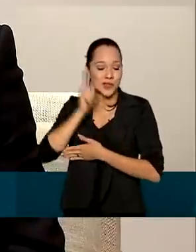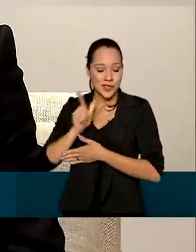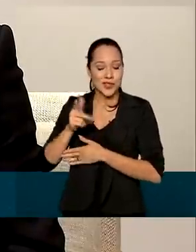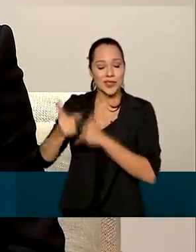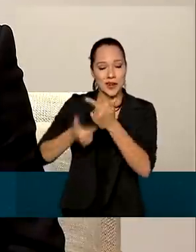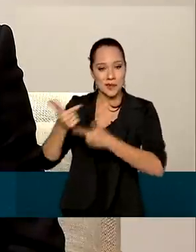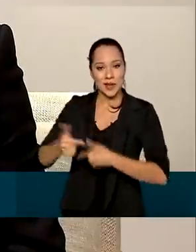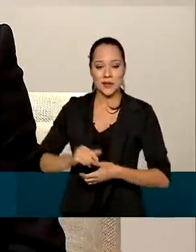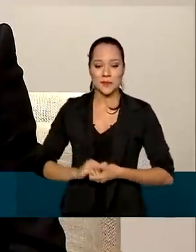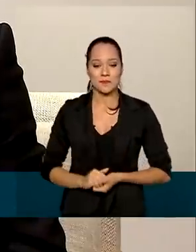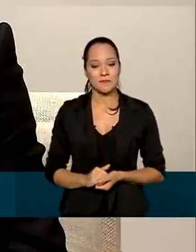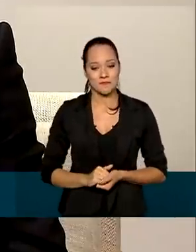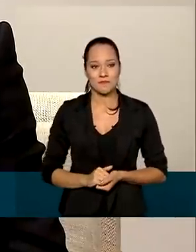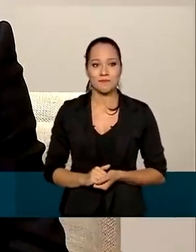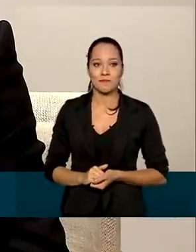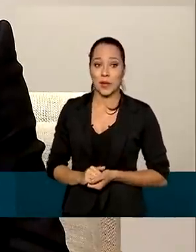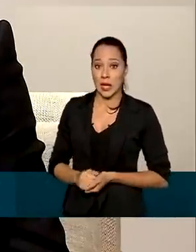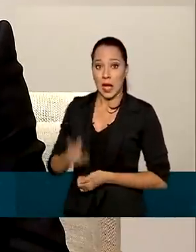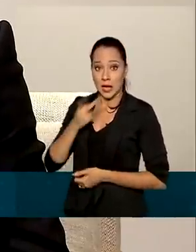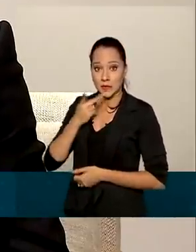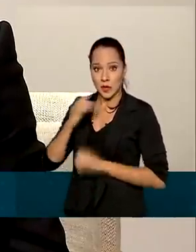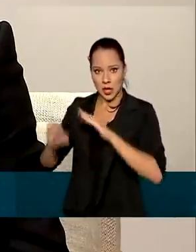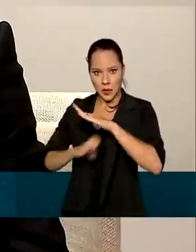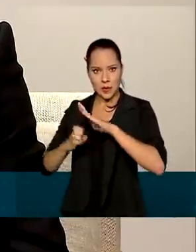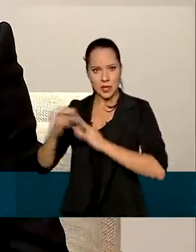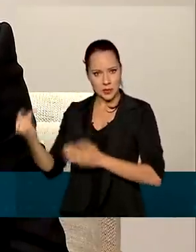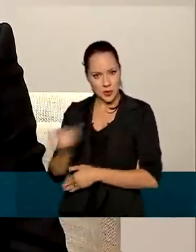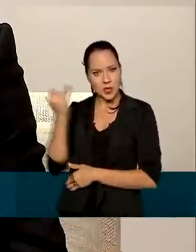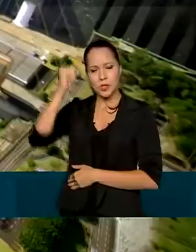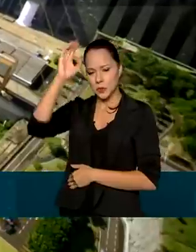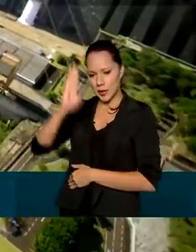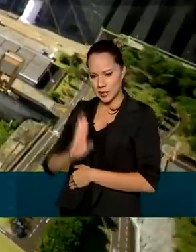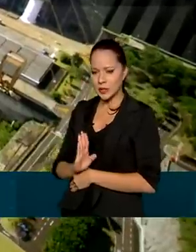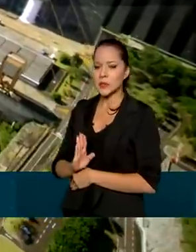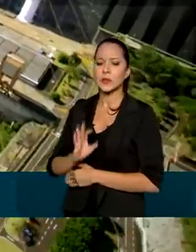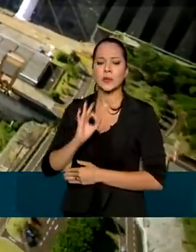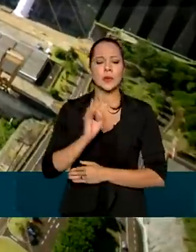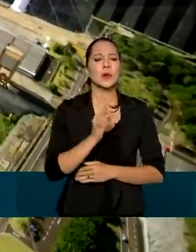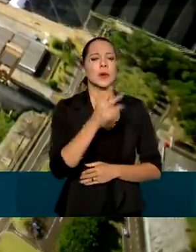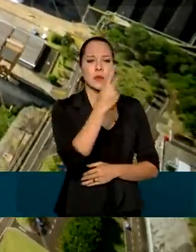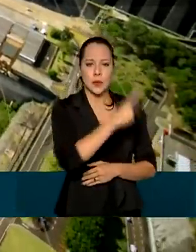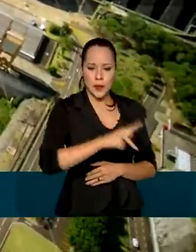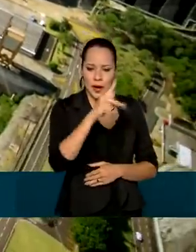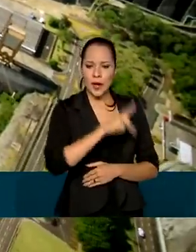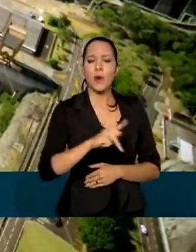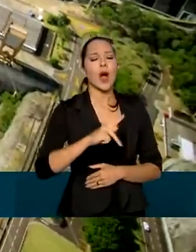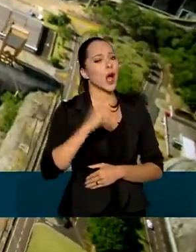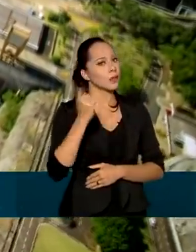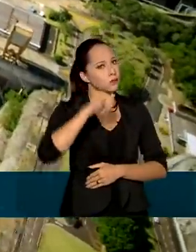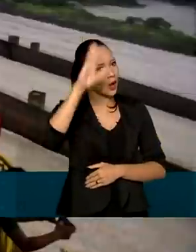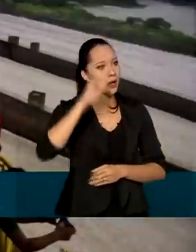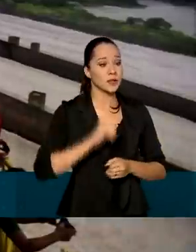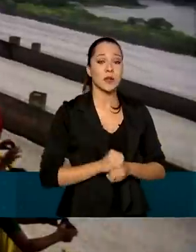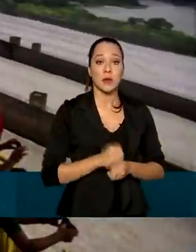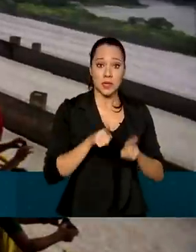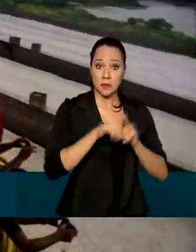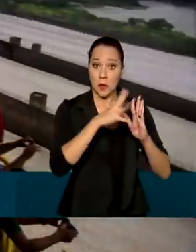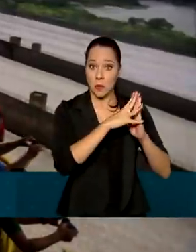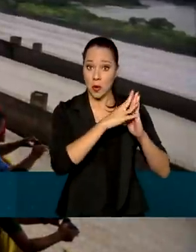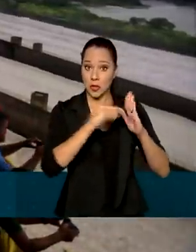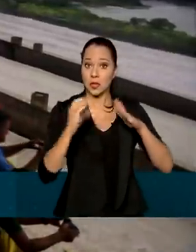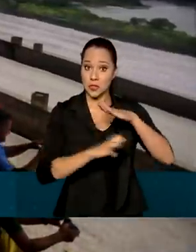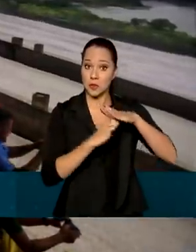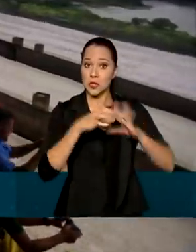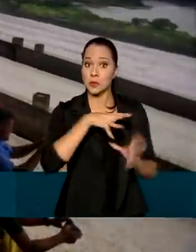trabalho. O falou aí que a Itaipu é uma empresa muito importante para o Brasil, certamente, para o Paraguai, fundamentalmente, mas também é um exemplo de empresa para o